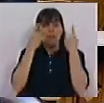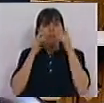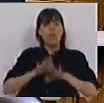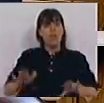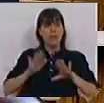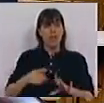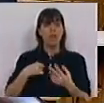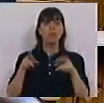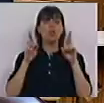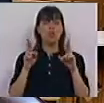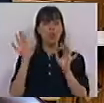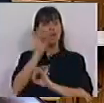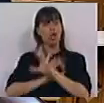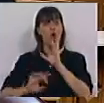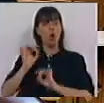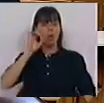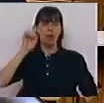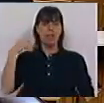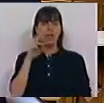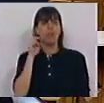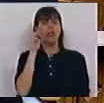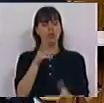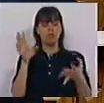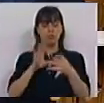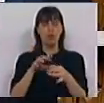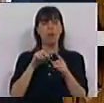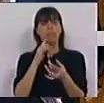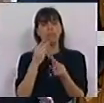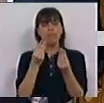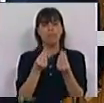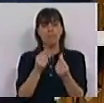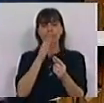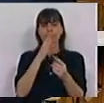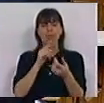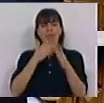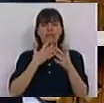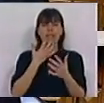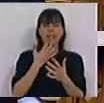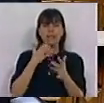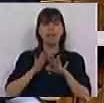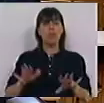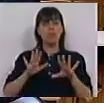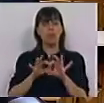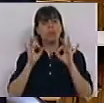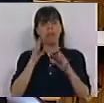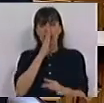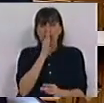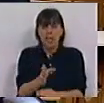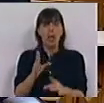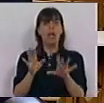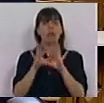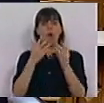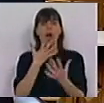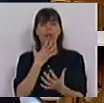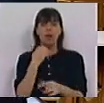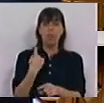Esperemos que a Europa saiba responder a esses sinais de pragmatismo e de muderação, também com pragmatismo e também com